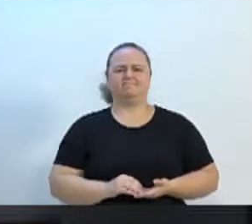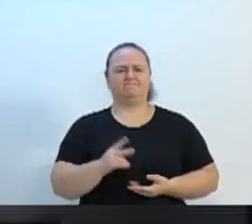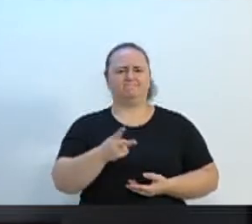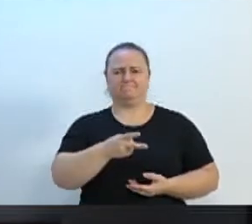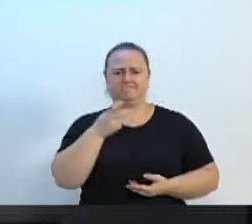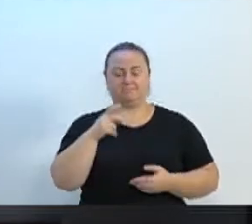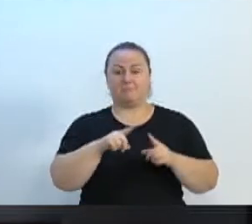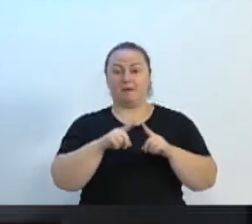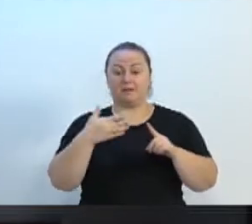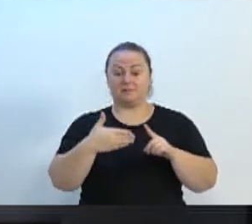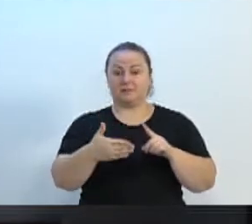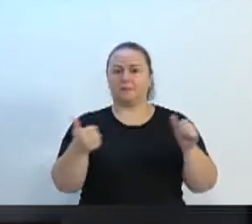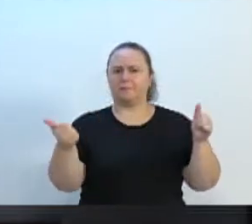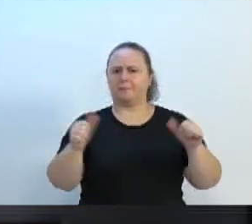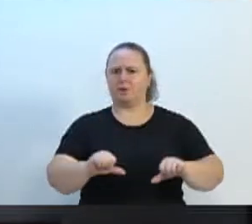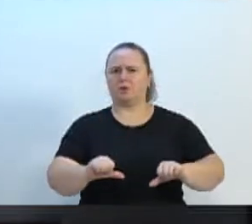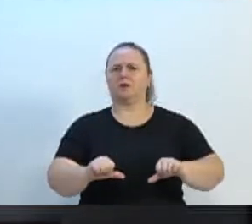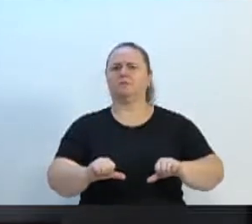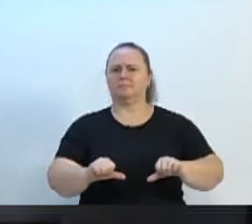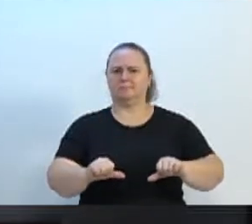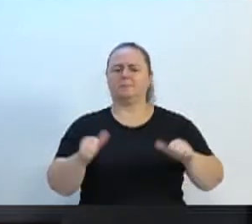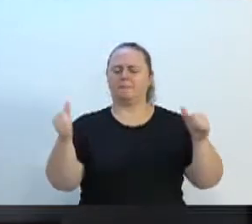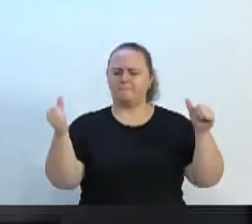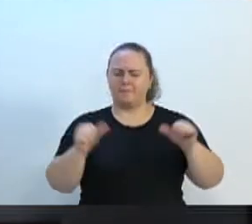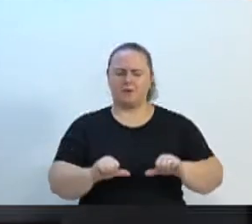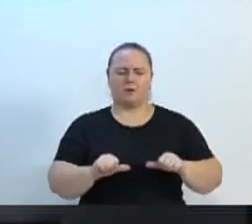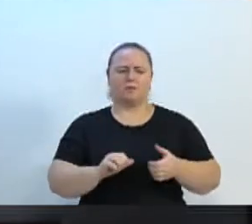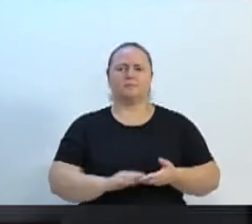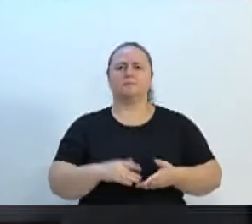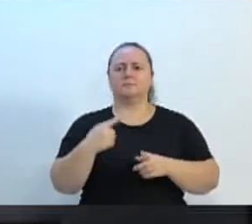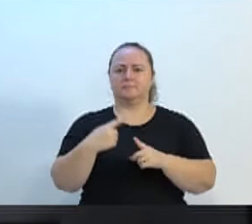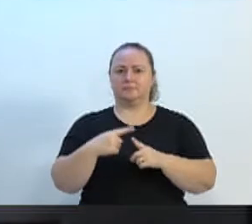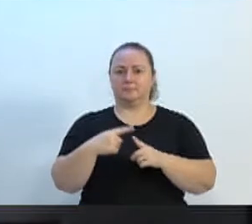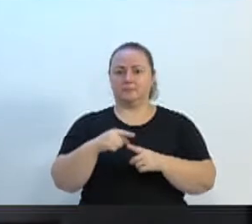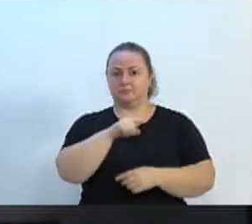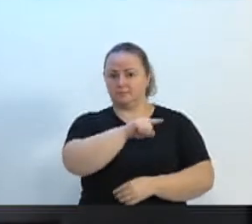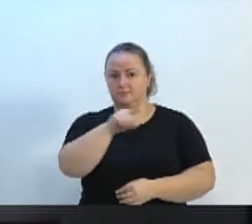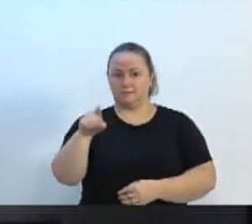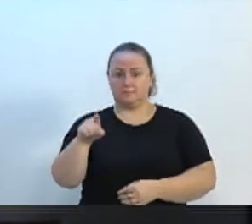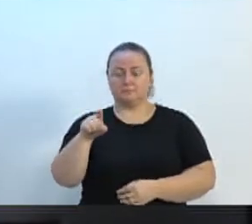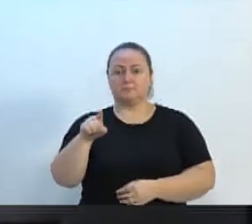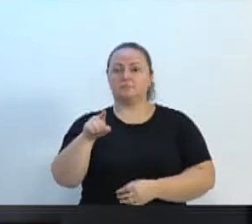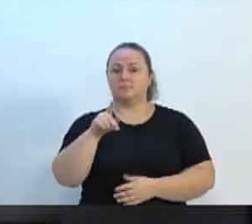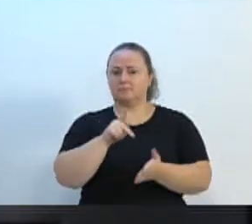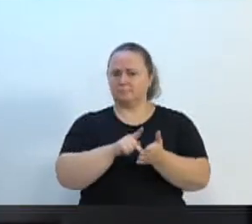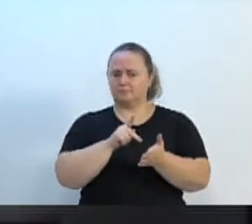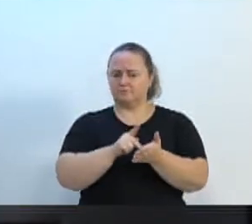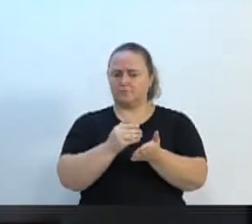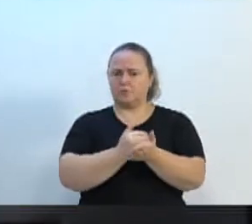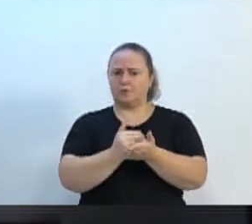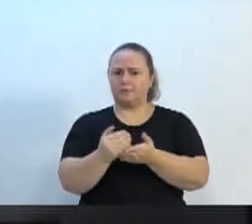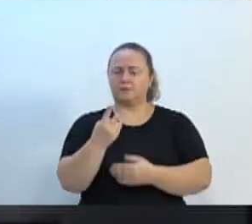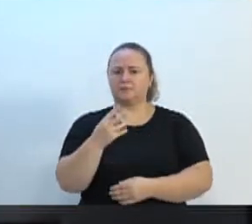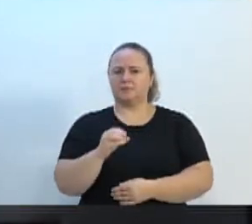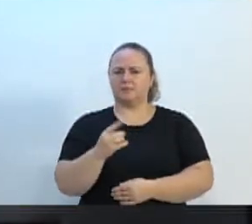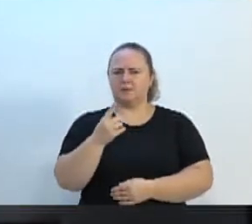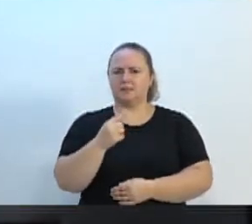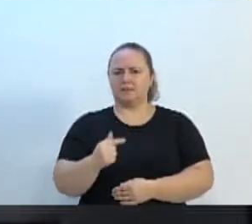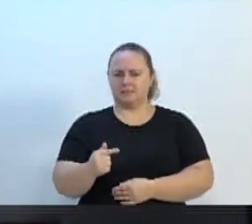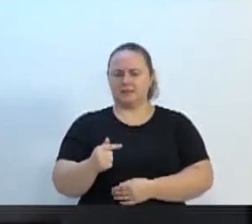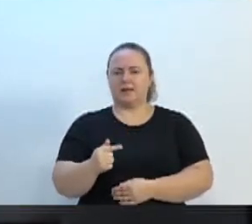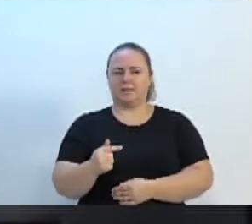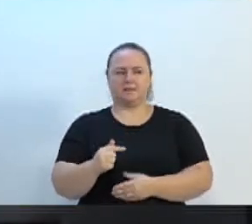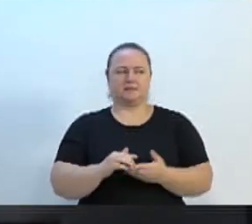pior de todas. Porque nós somos testemunhas aqui, que se o senhor não tivesse gritado desde 2017, e eu estou aqui desde 2017,